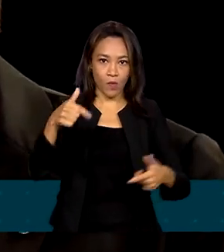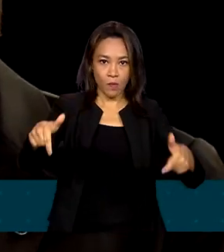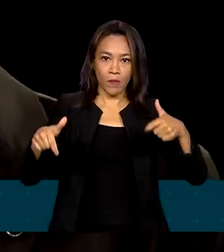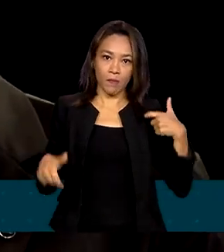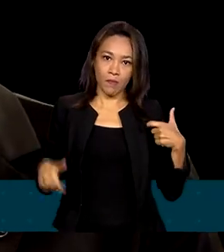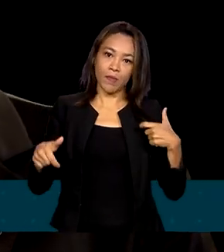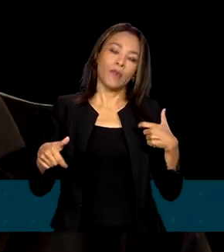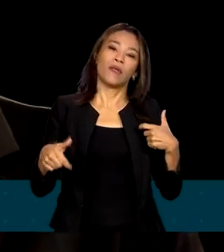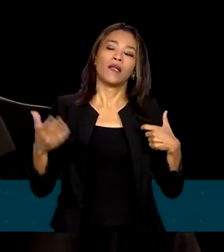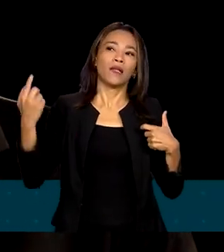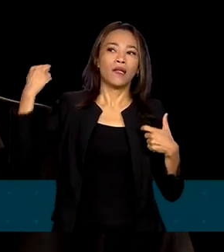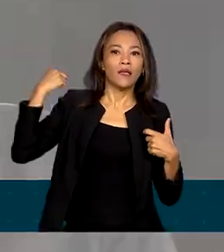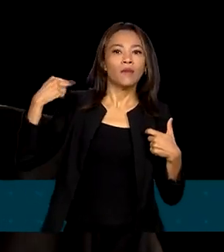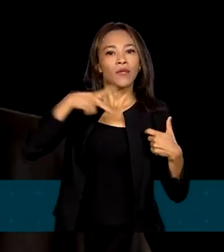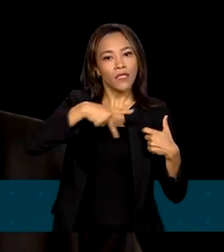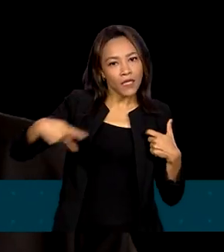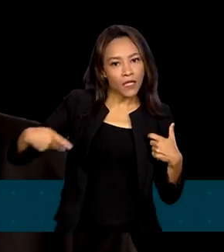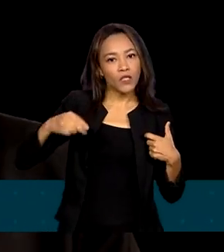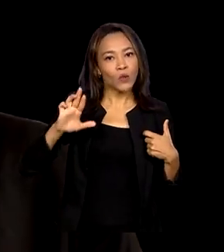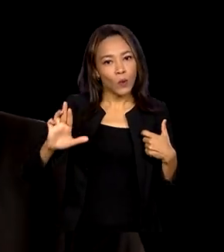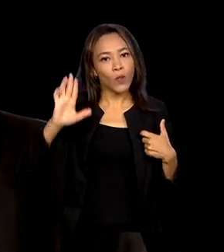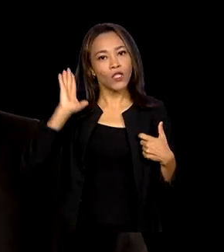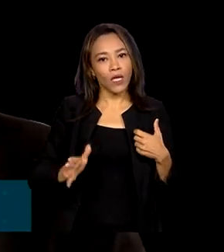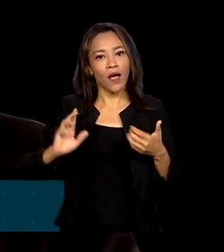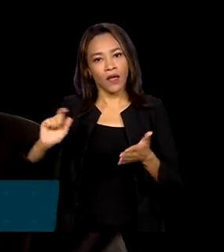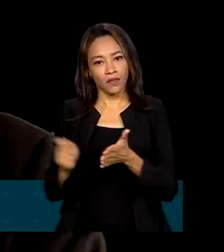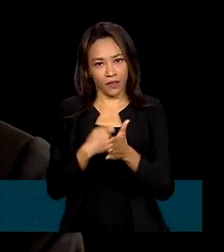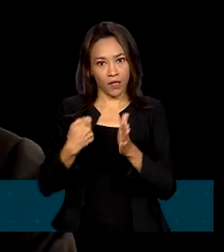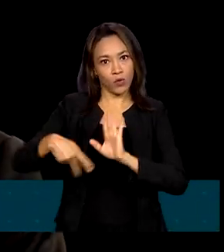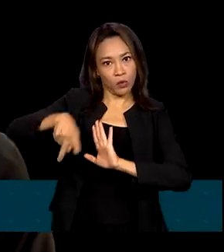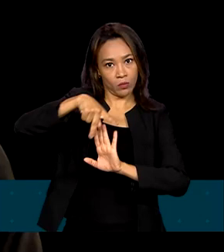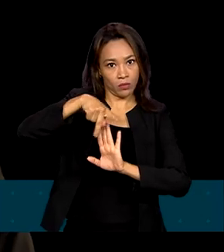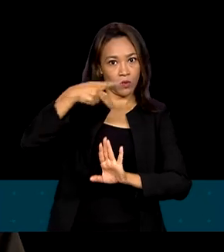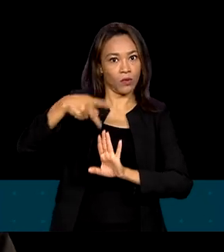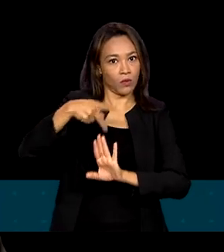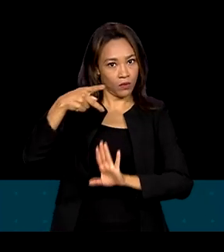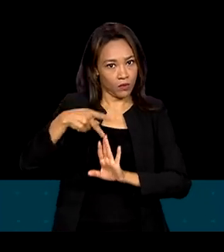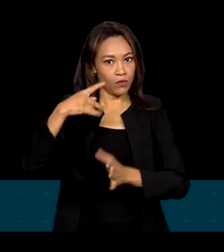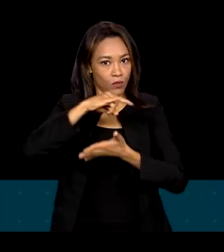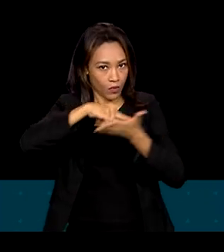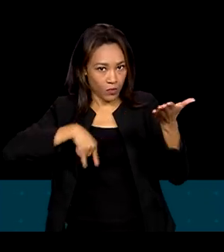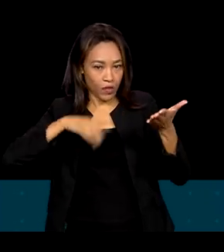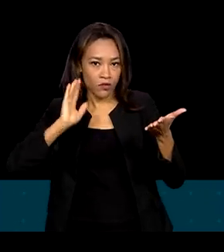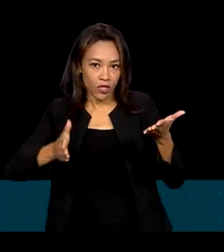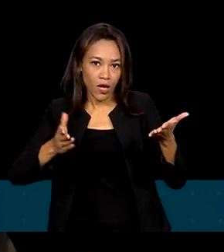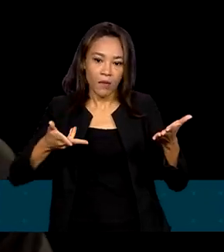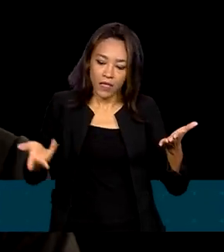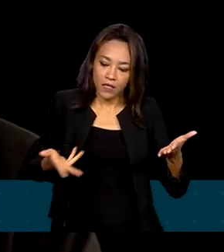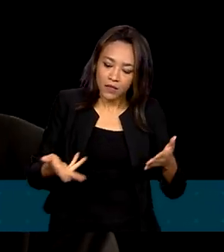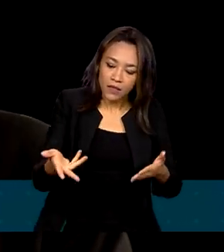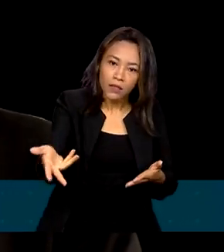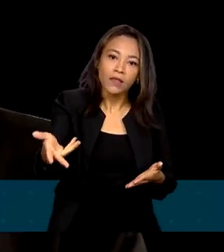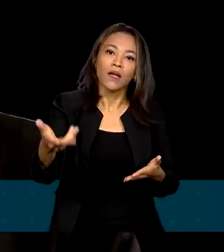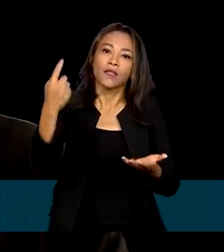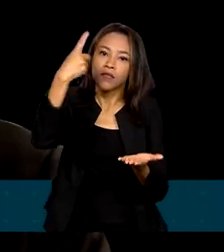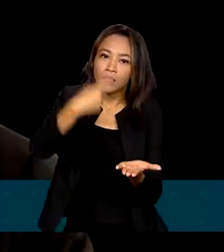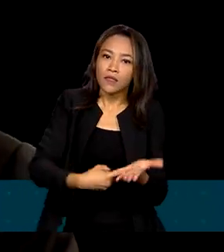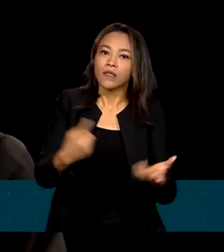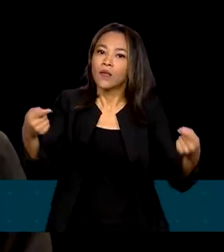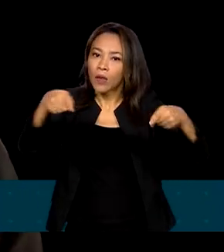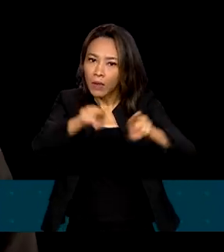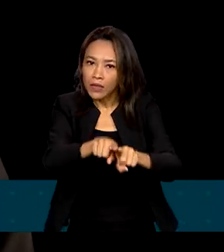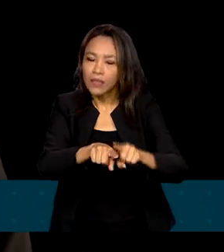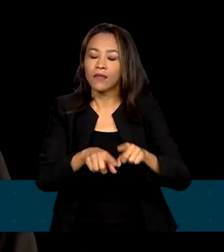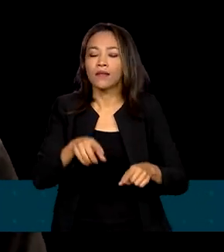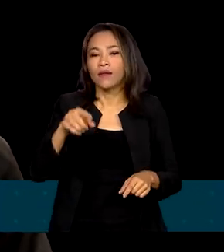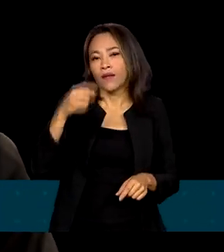O que nós queremos e assinamos aqui é um protocolo de que a gente avance de forma mais séria nessa cooperação, com ideias